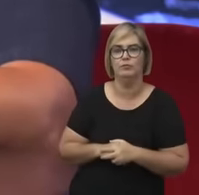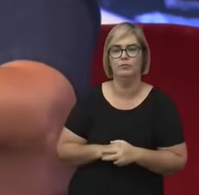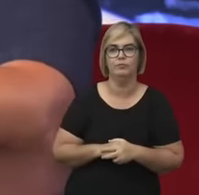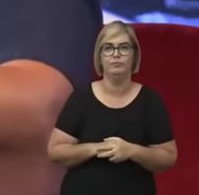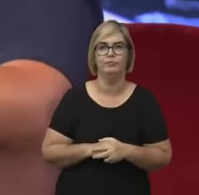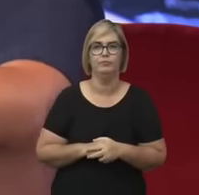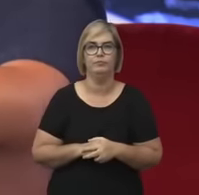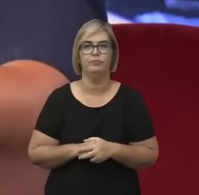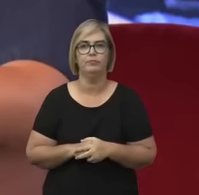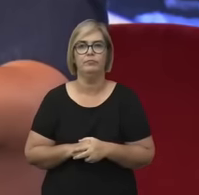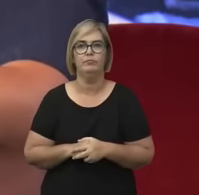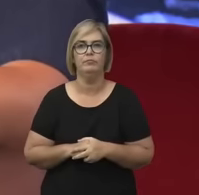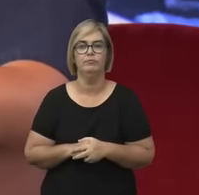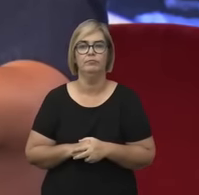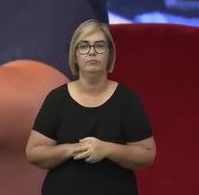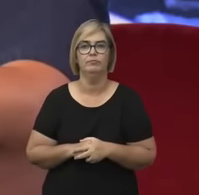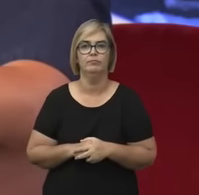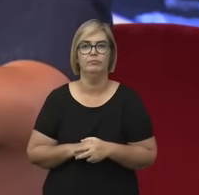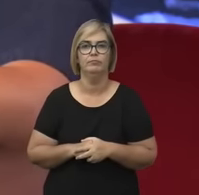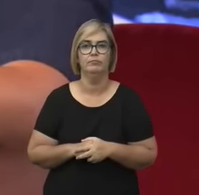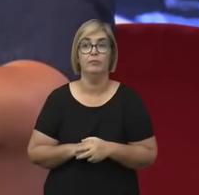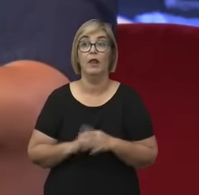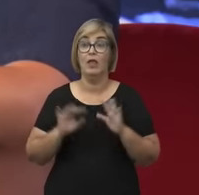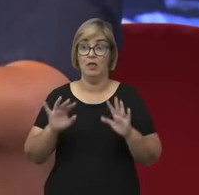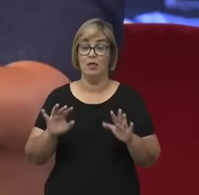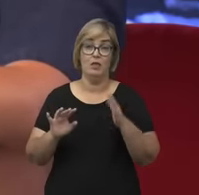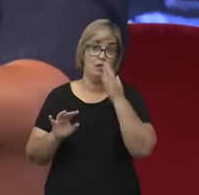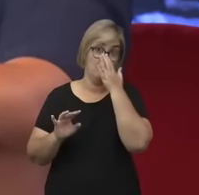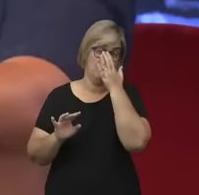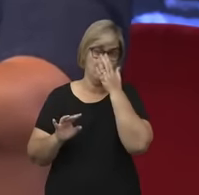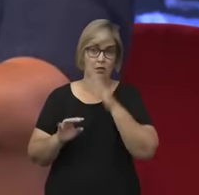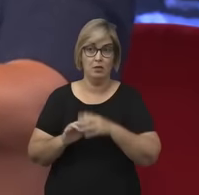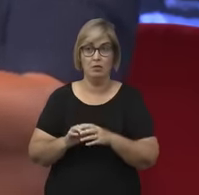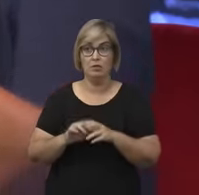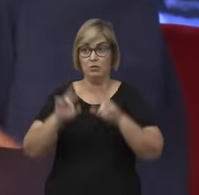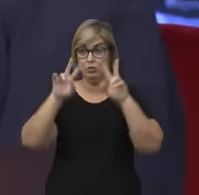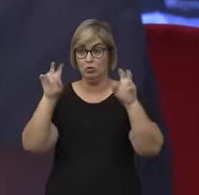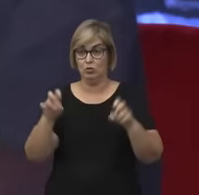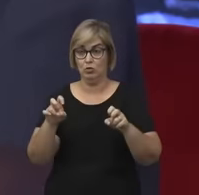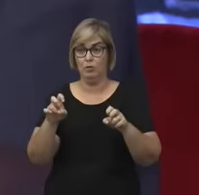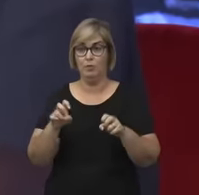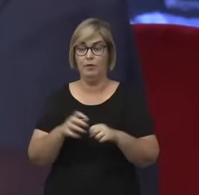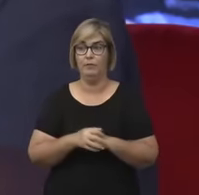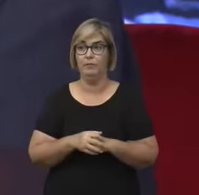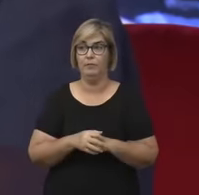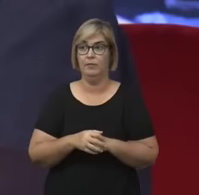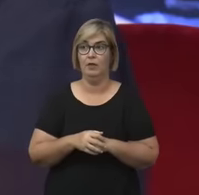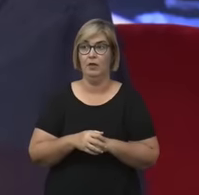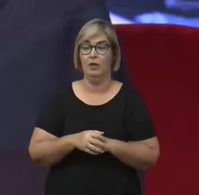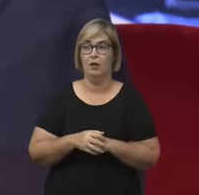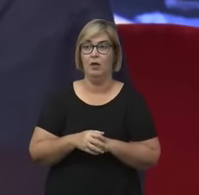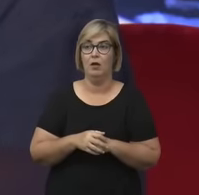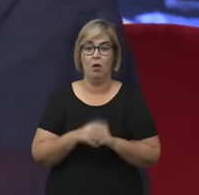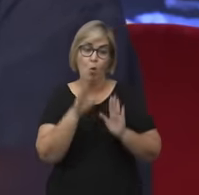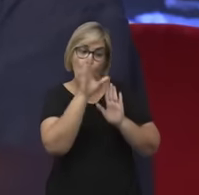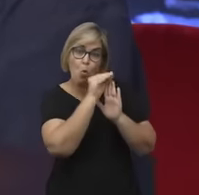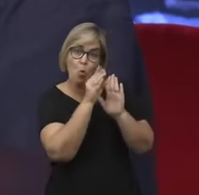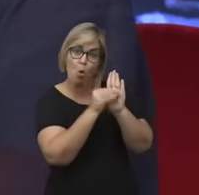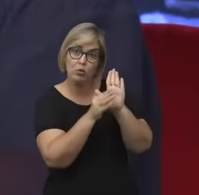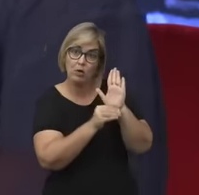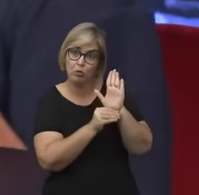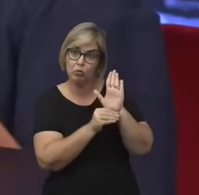E, bom, no que de respeito ao conteúdo filosófico da Kerelle, né? Eu falei que